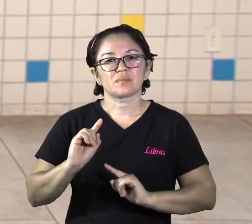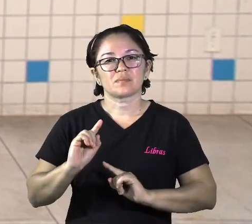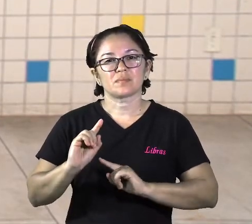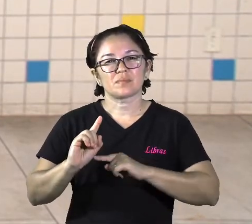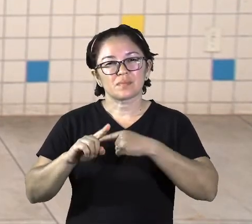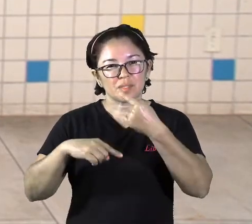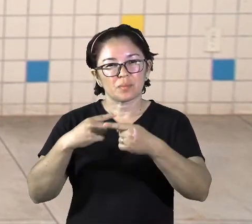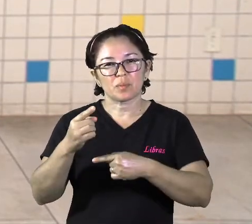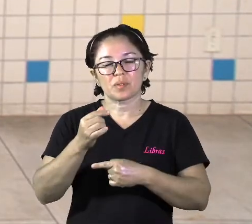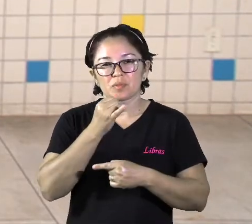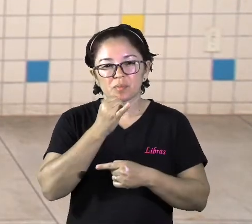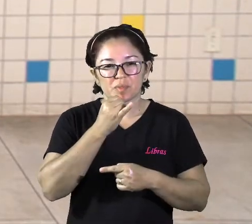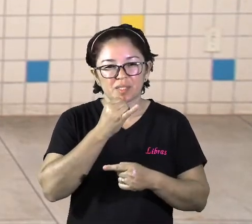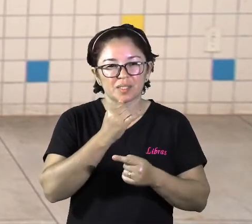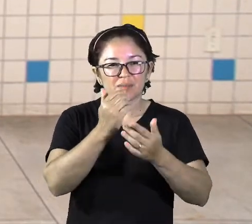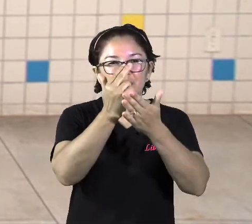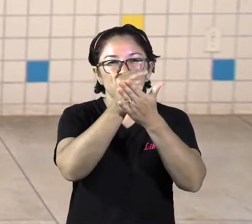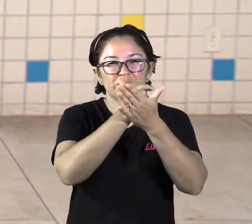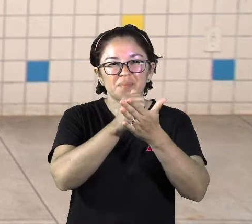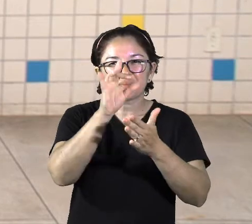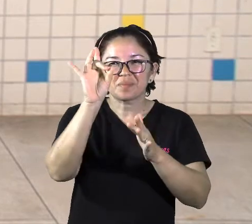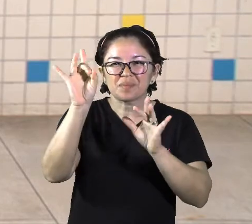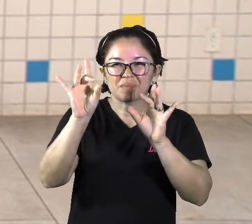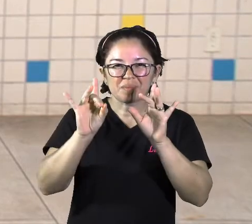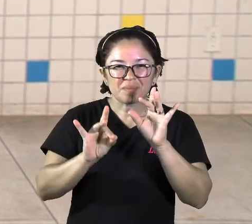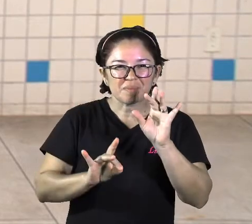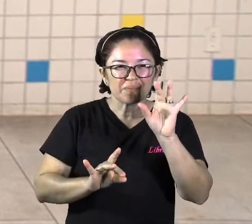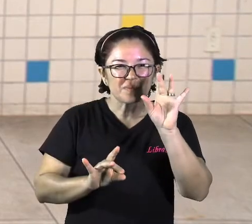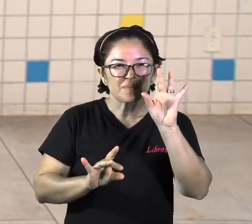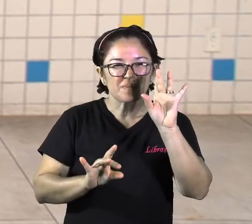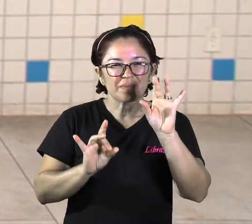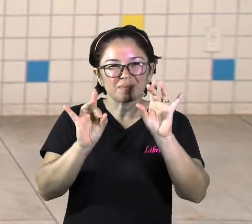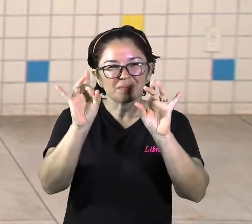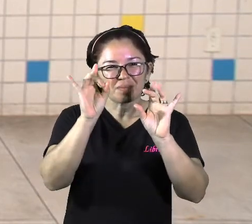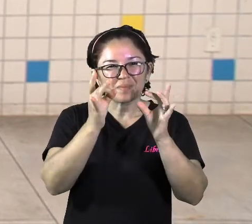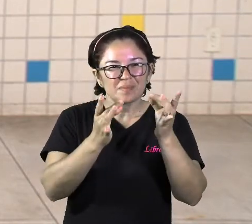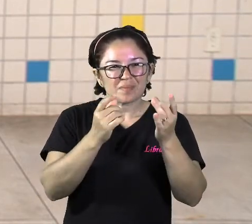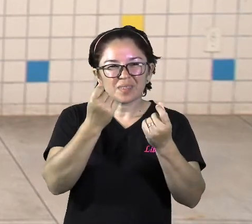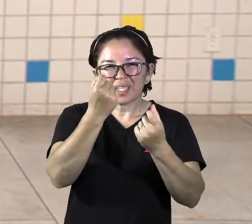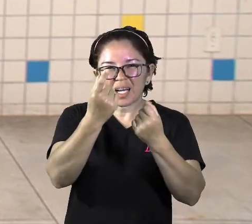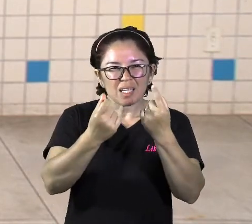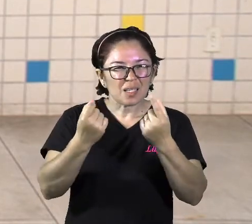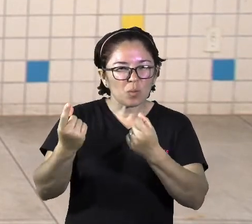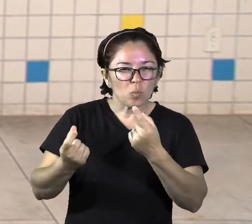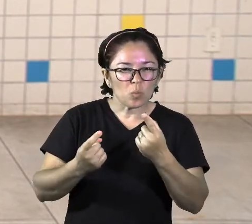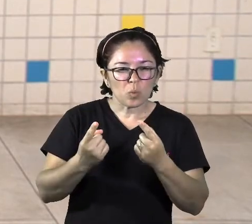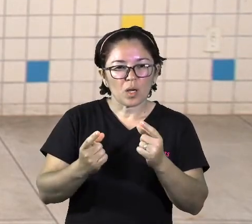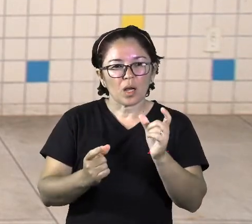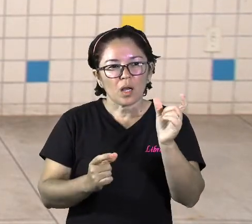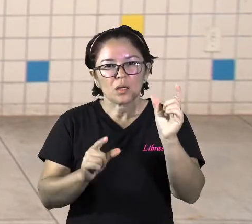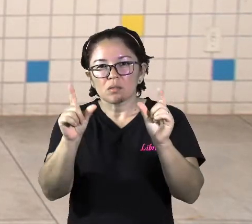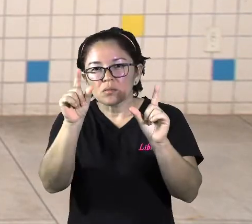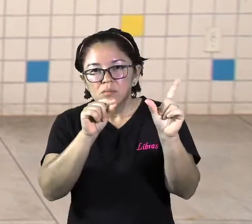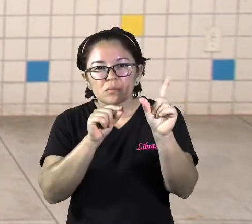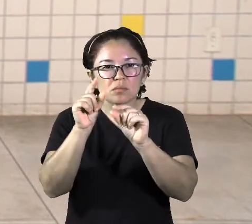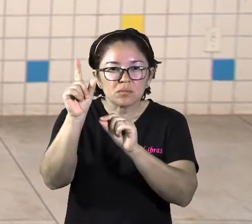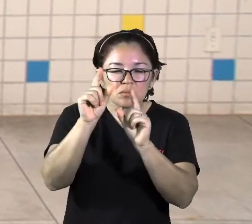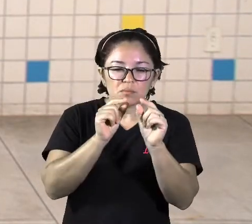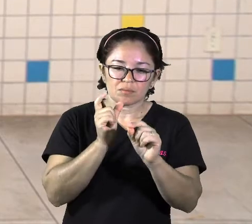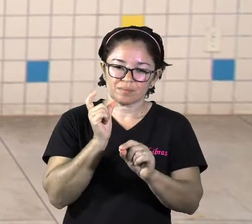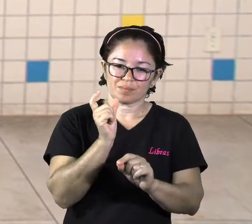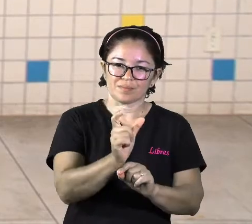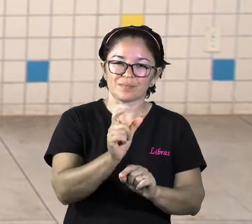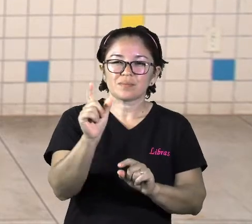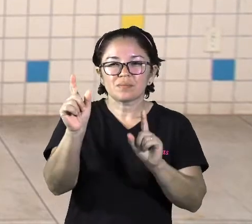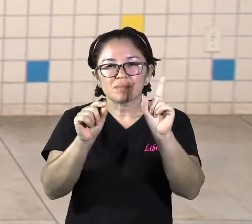caracteres que os homens começaram a formar palavras, né? E agora o sistema de escrita,